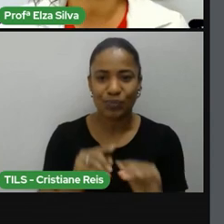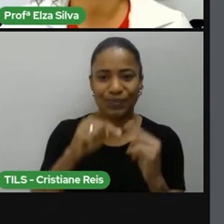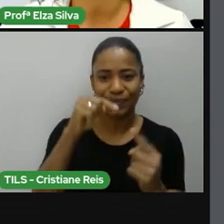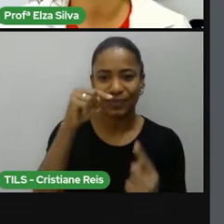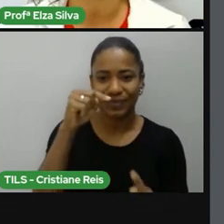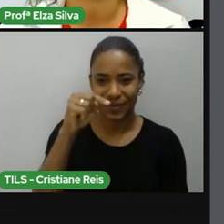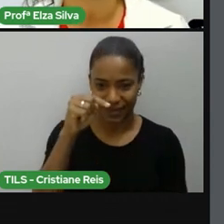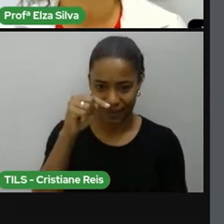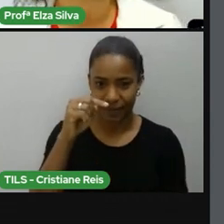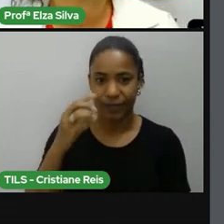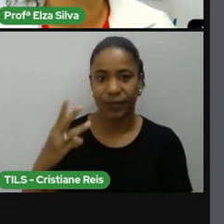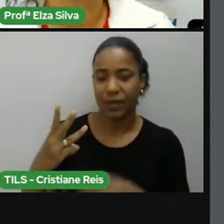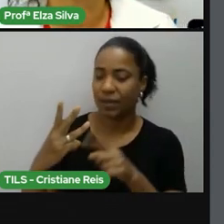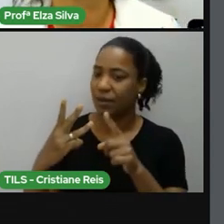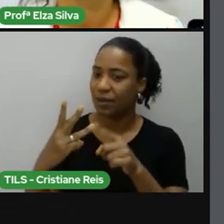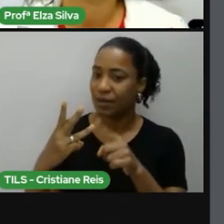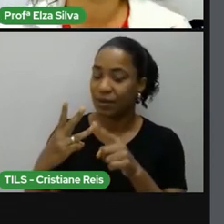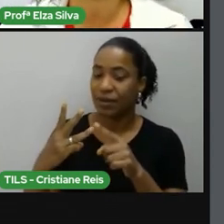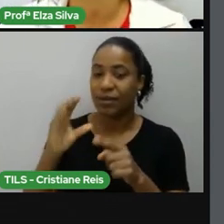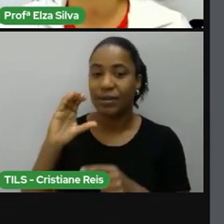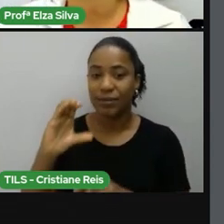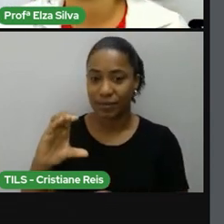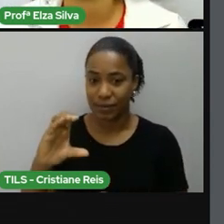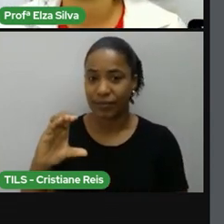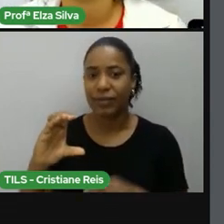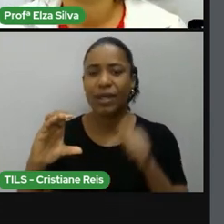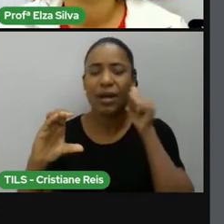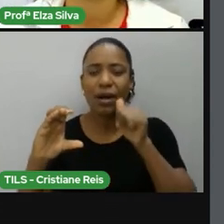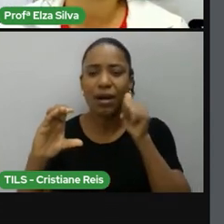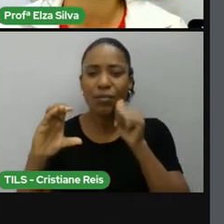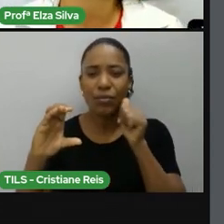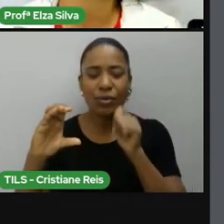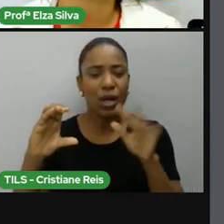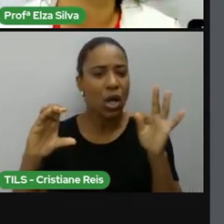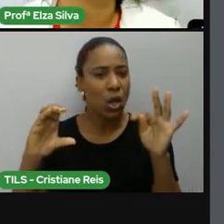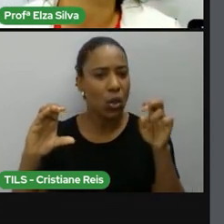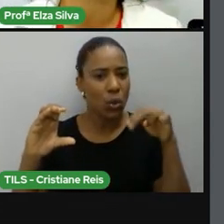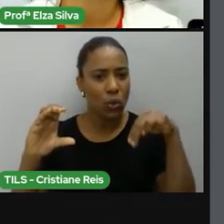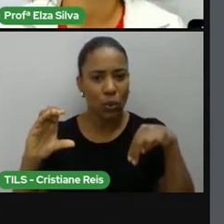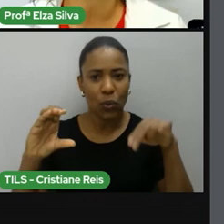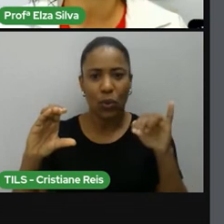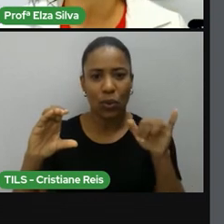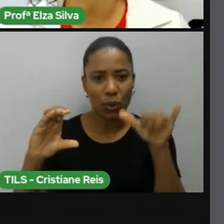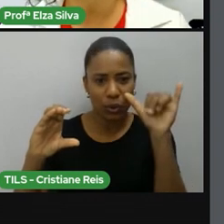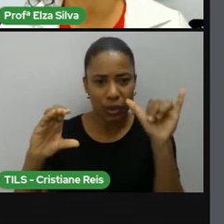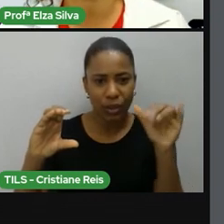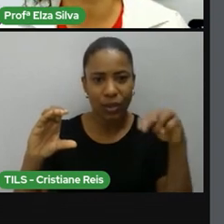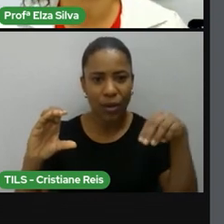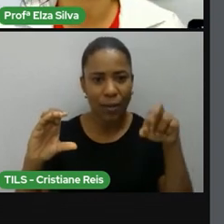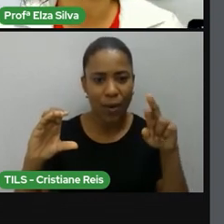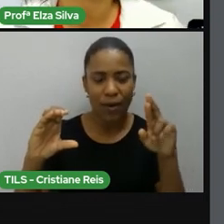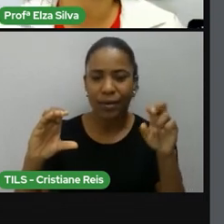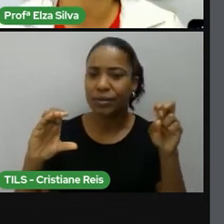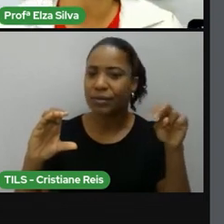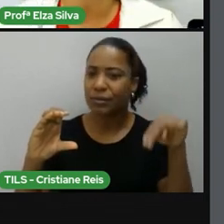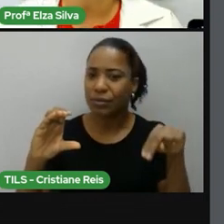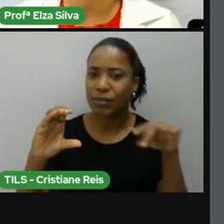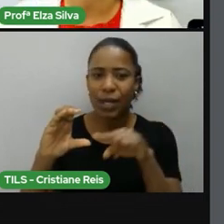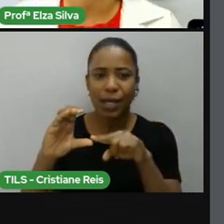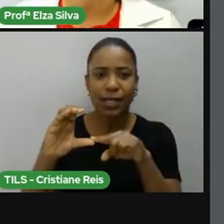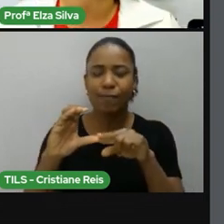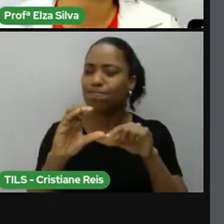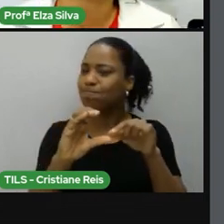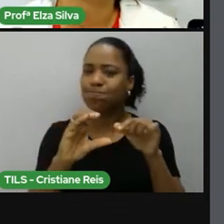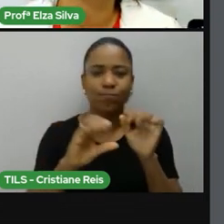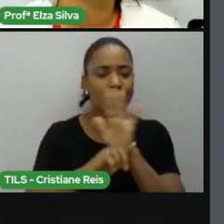como você acha que Toni Morrison fez a diferença nos seus escritos trazendo a discussão sobre as relações